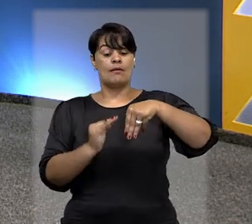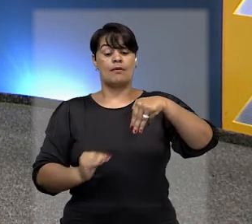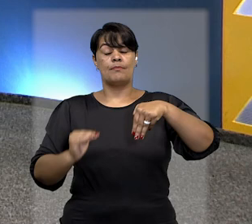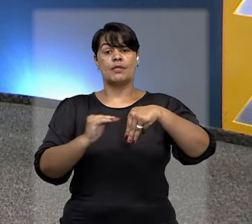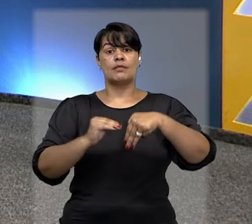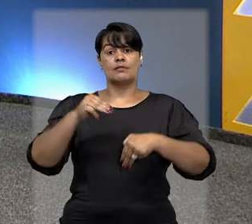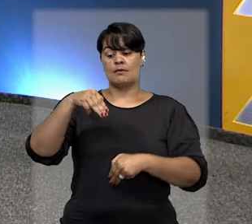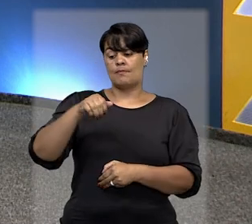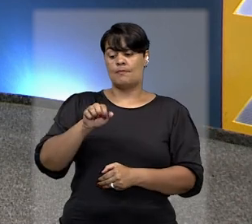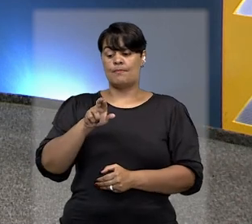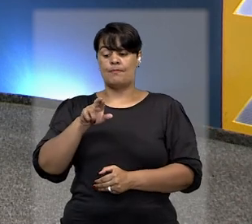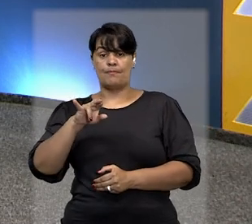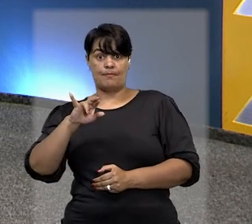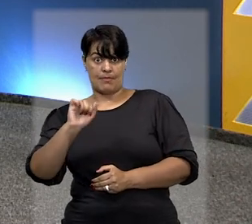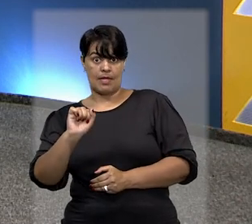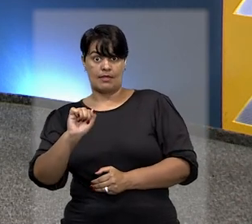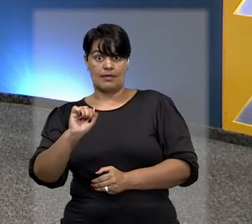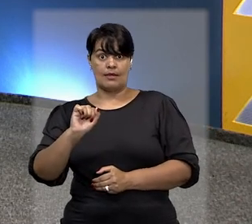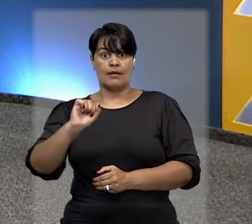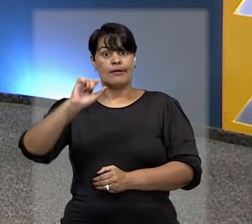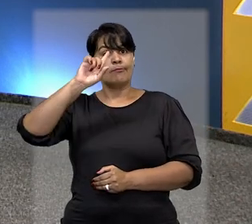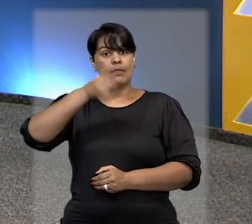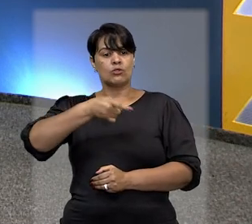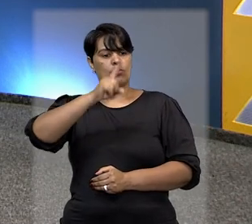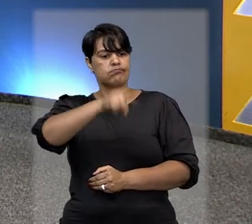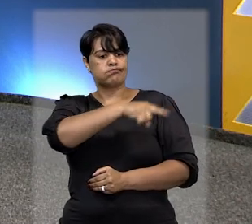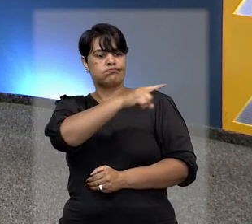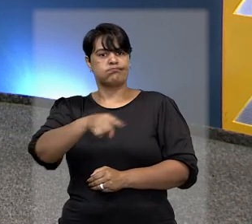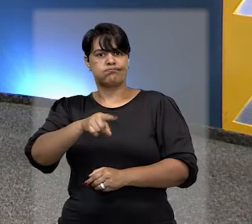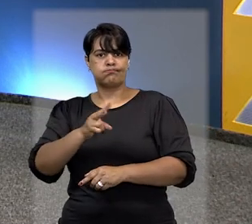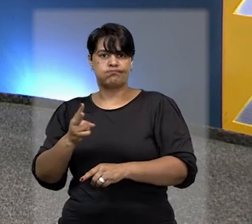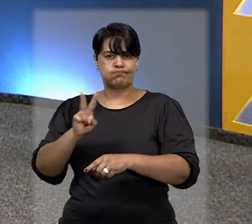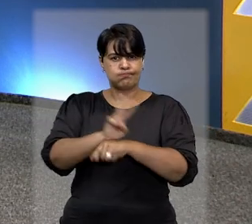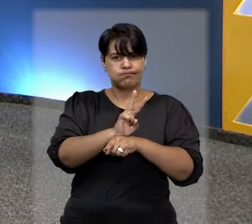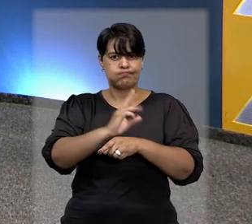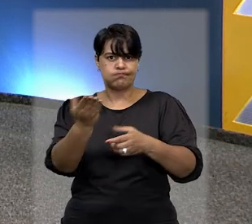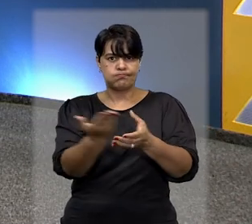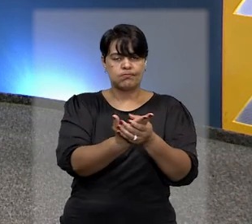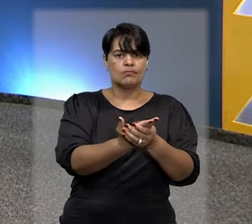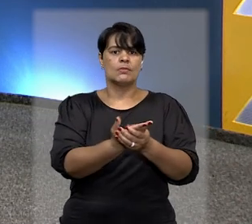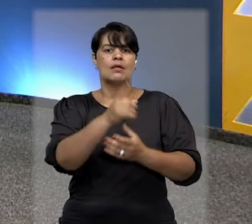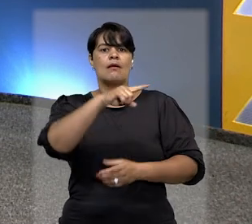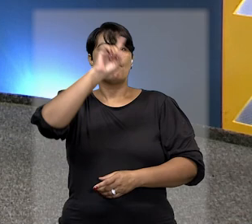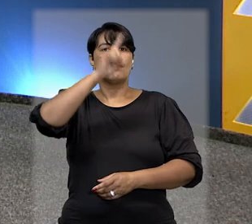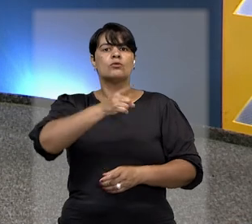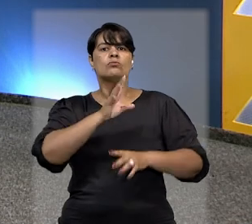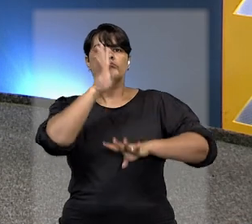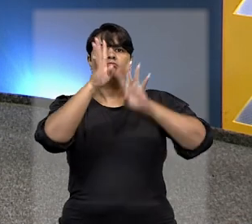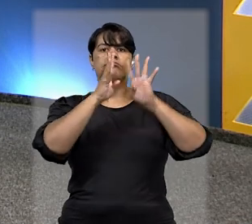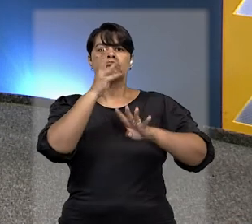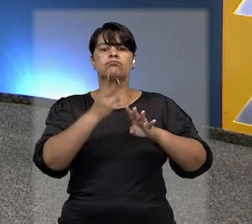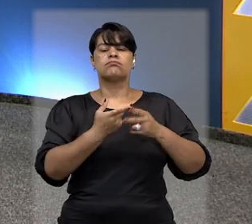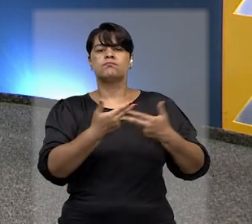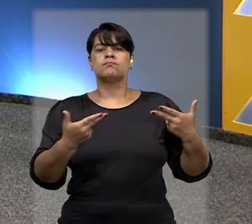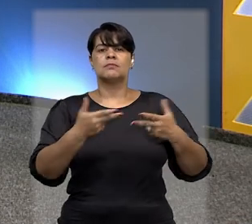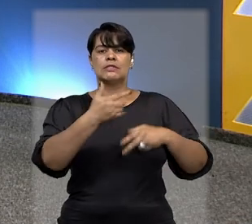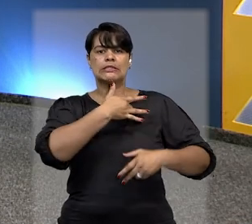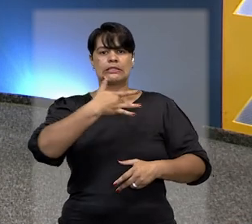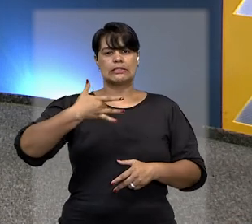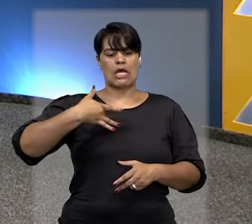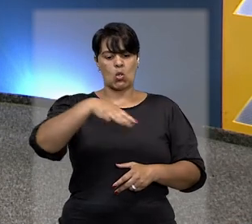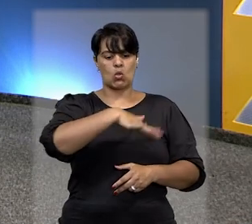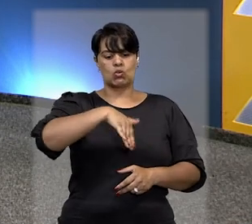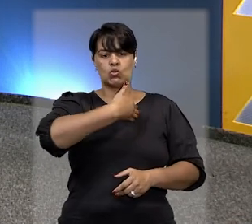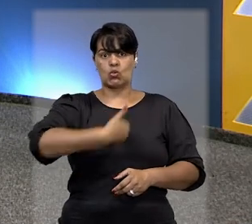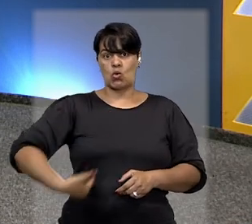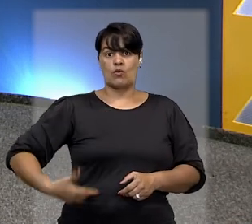Tereza de Assis Moura, suspendeu o liminar que determinou uma intervenção estadual na saúde pública de Cuiabá por